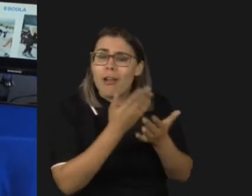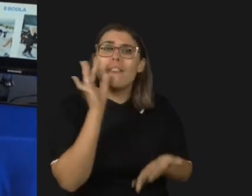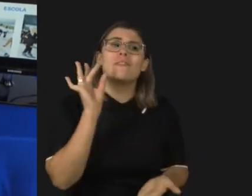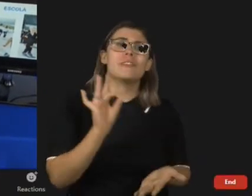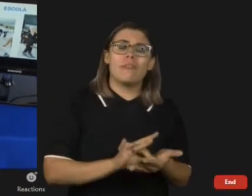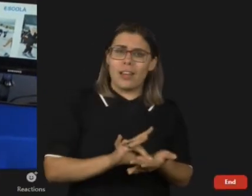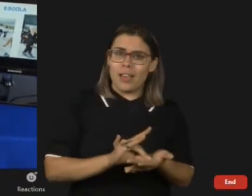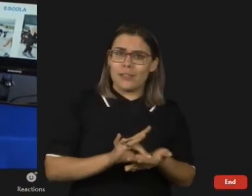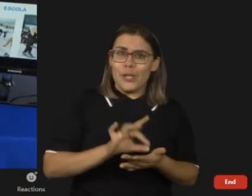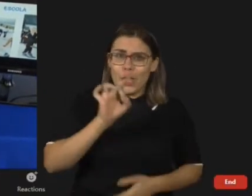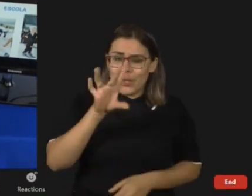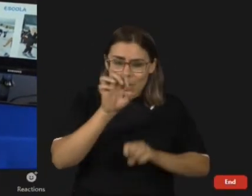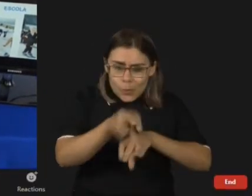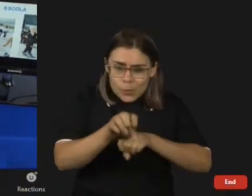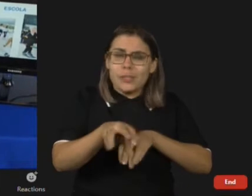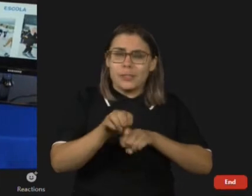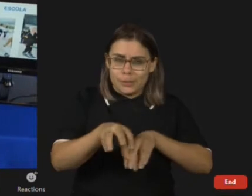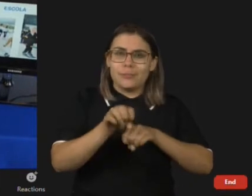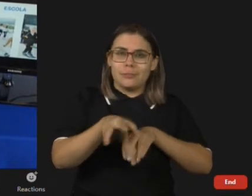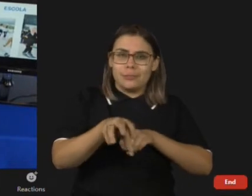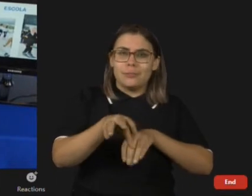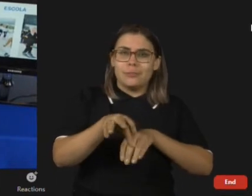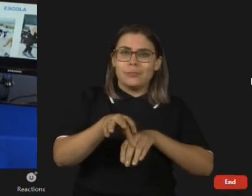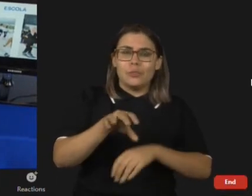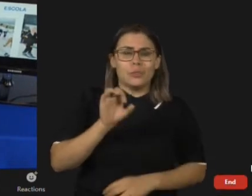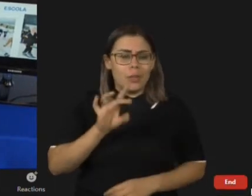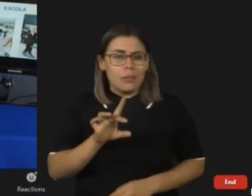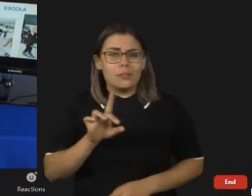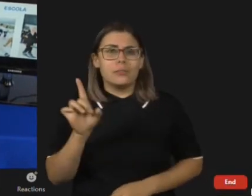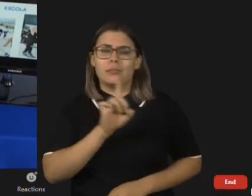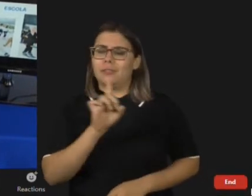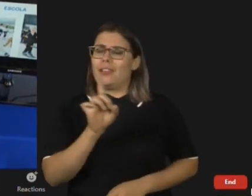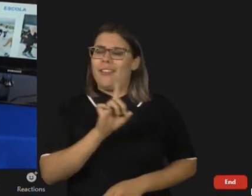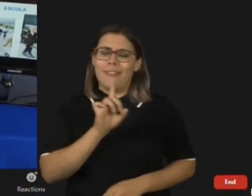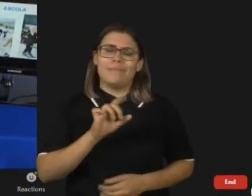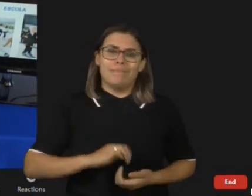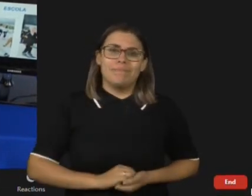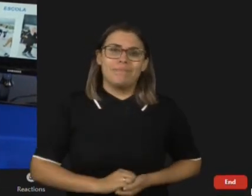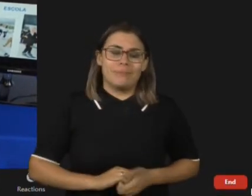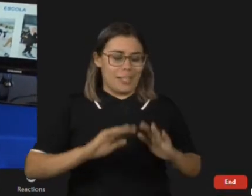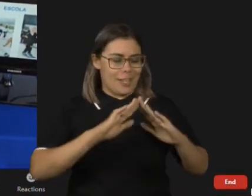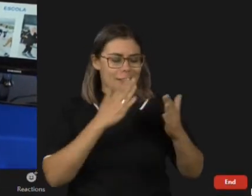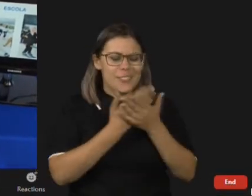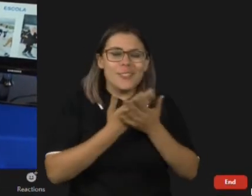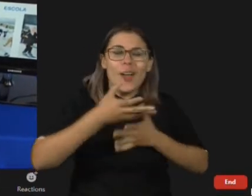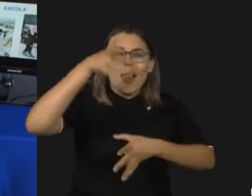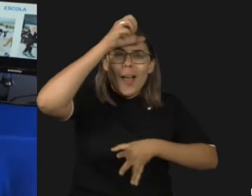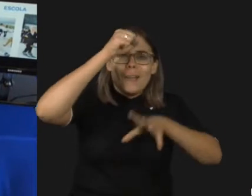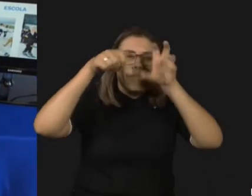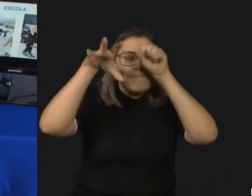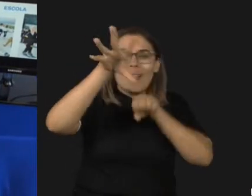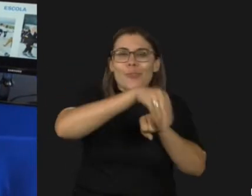acham que a escola é só a educação formal, mas ela é a educação de sociabilidade de uma pessoa. Ela é o campo de aprendizado que eu